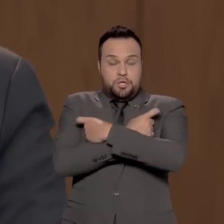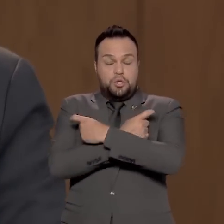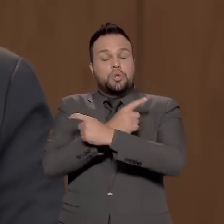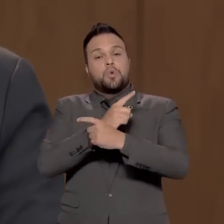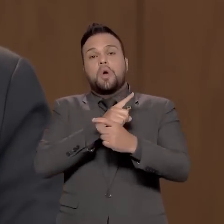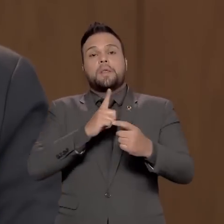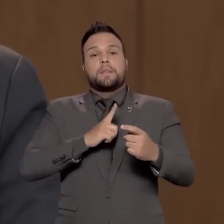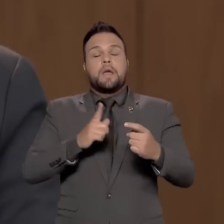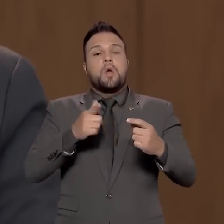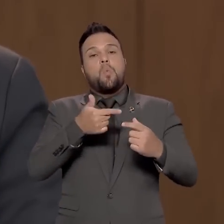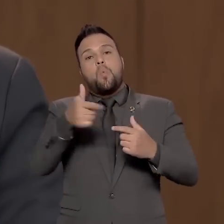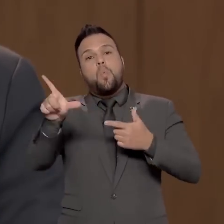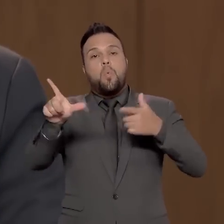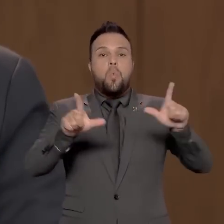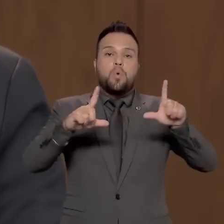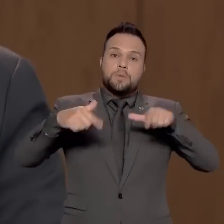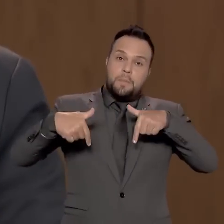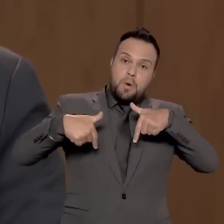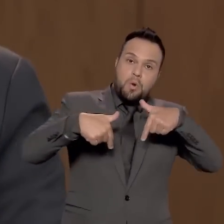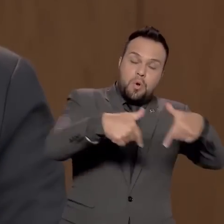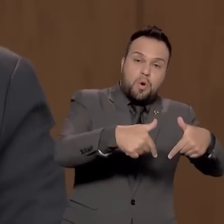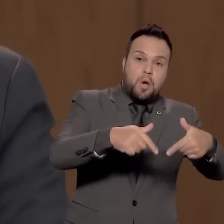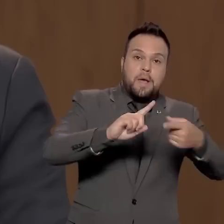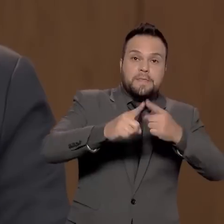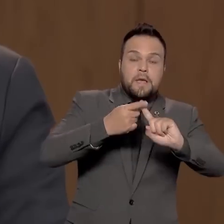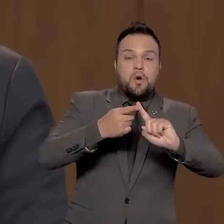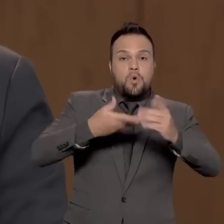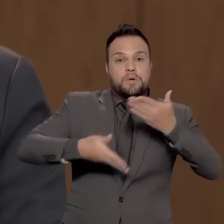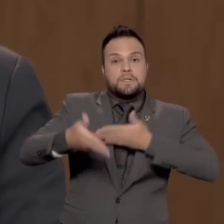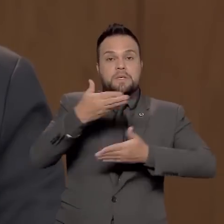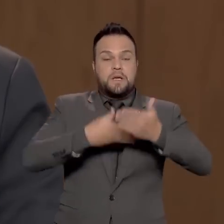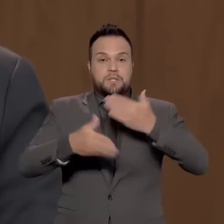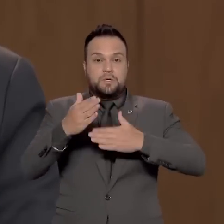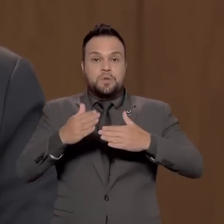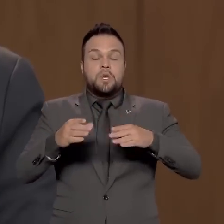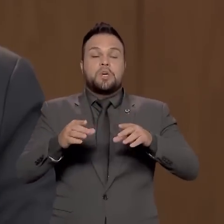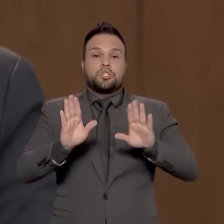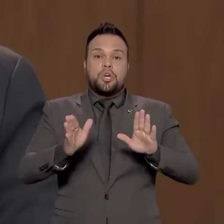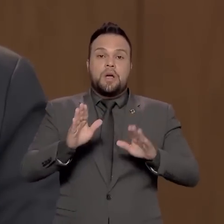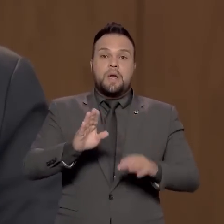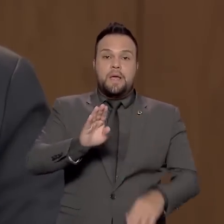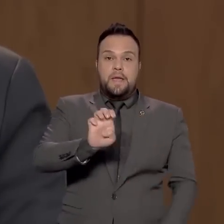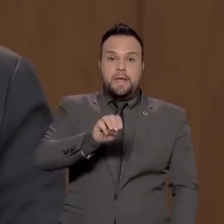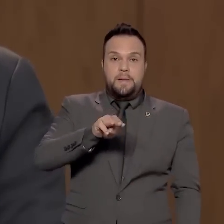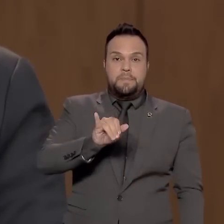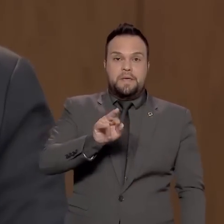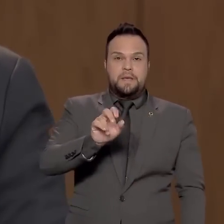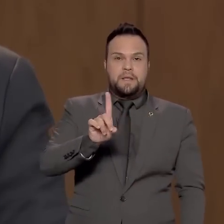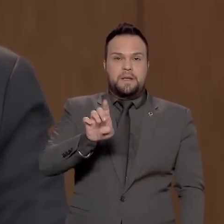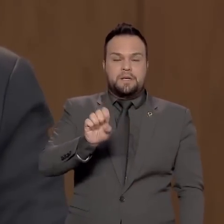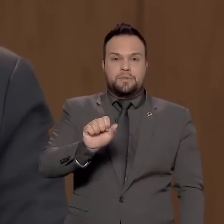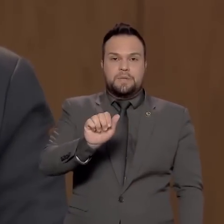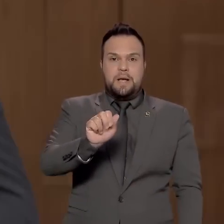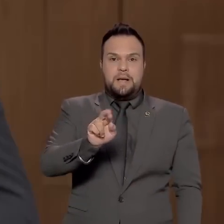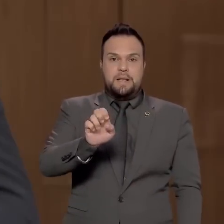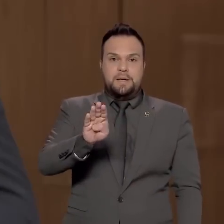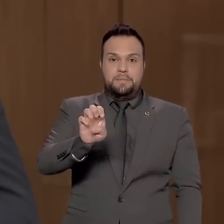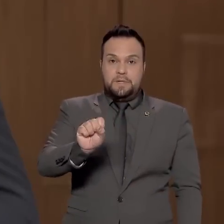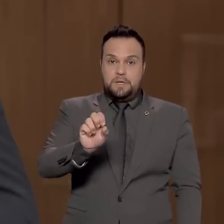Comércio com o Egito inspiram outras iniciativas, como as negociações lançadas com os Emirados Árabes Unidos.